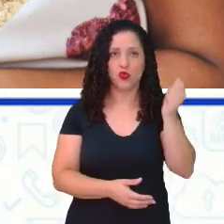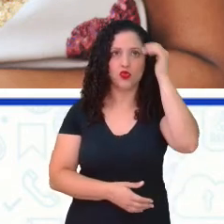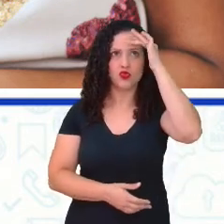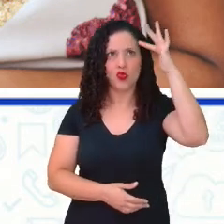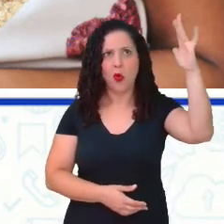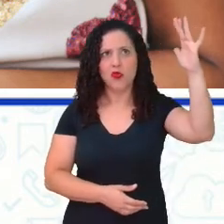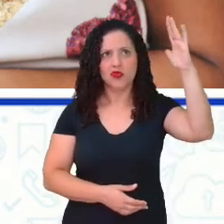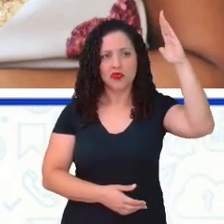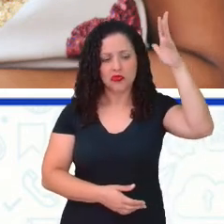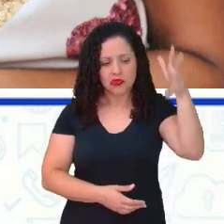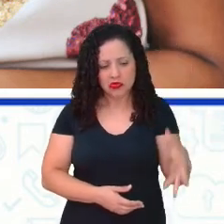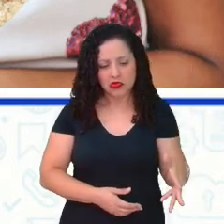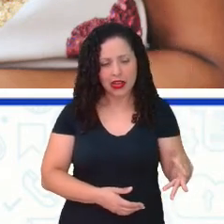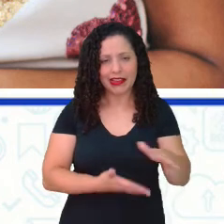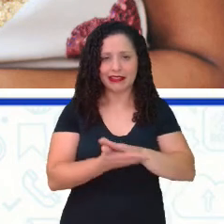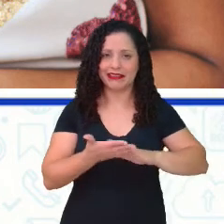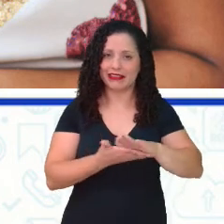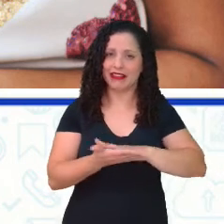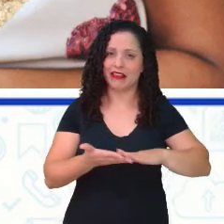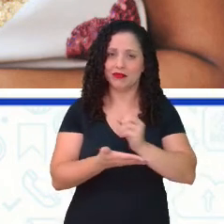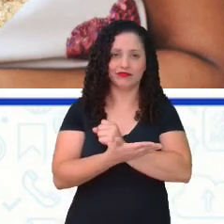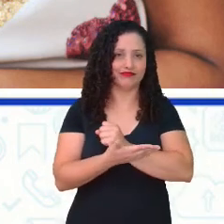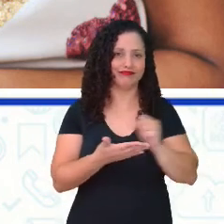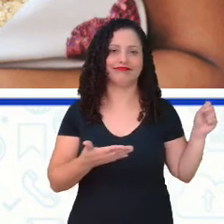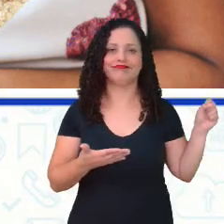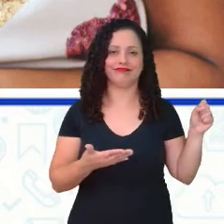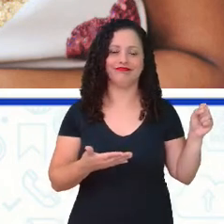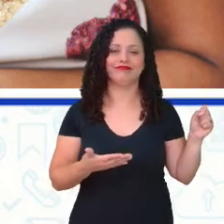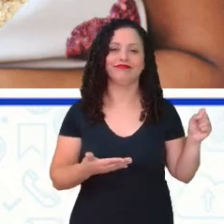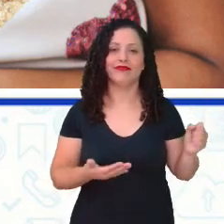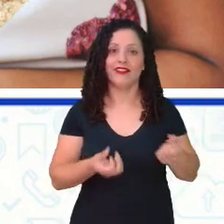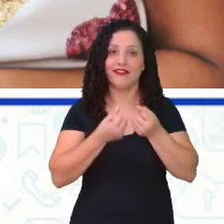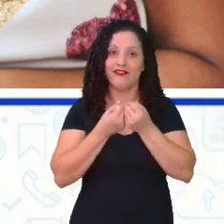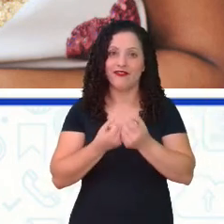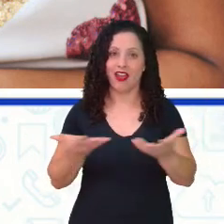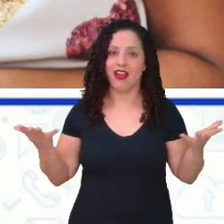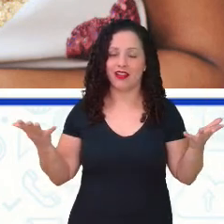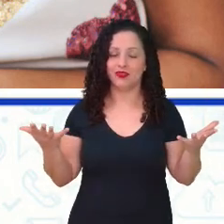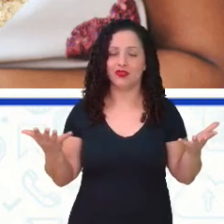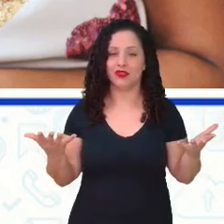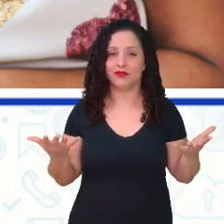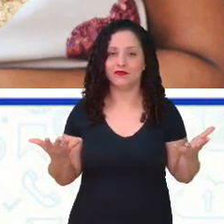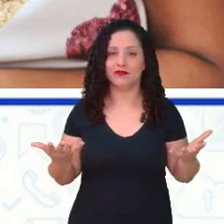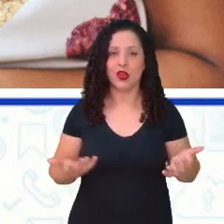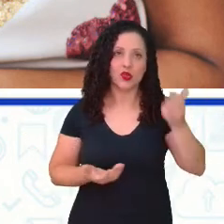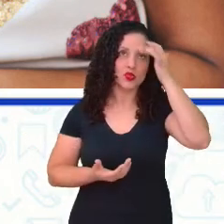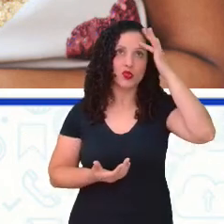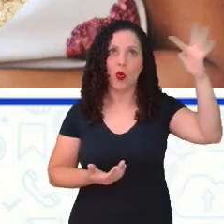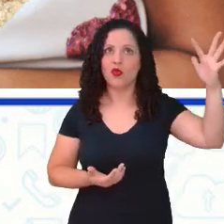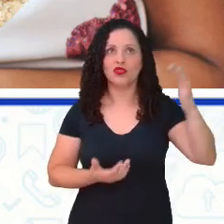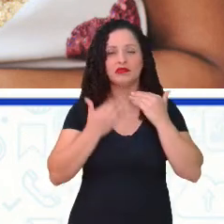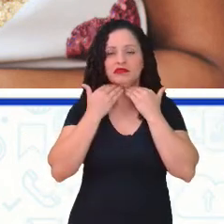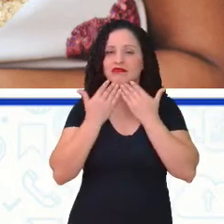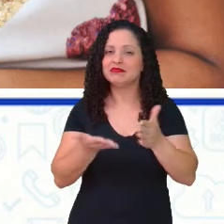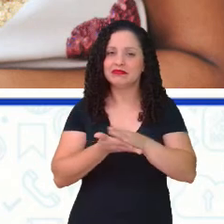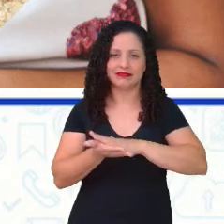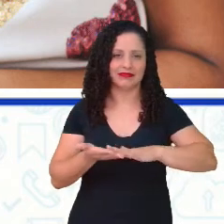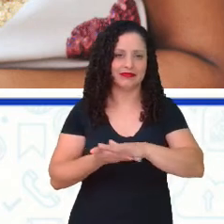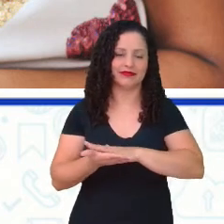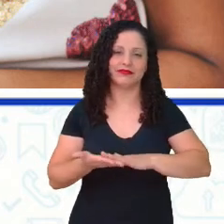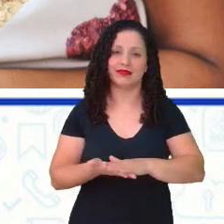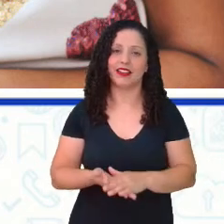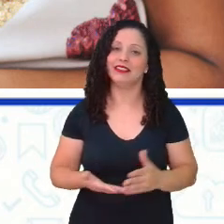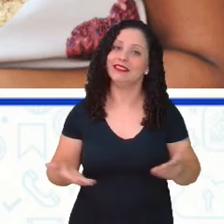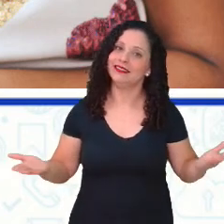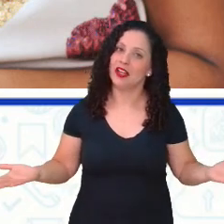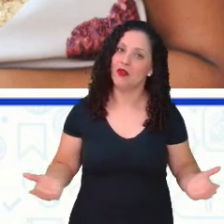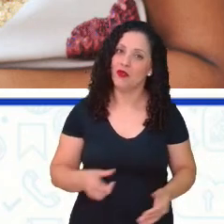Muitos delas, muitos delas, deles, não realizaram seus sonhos. Então, sexto